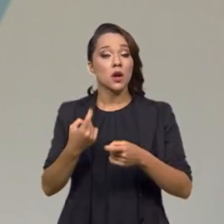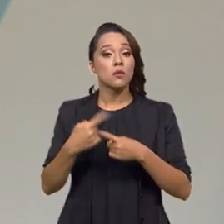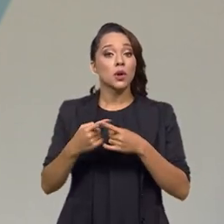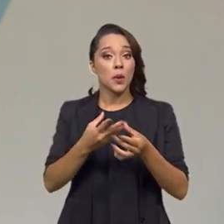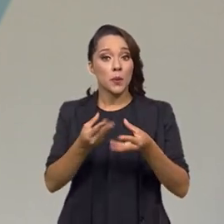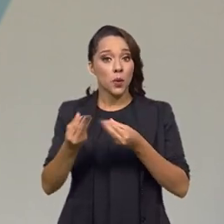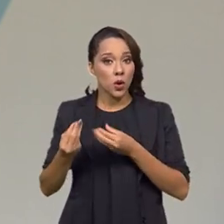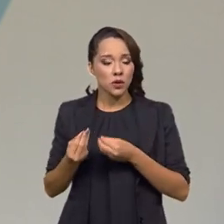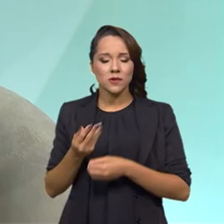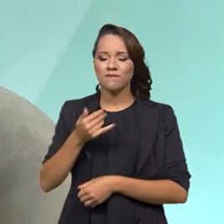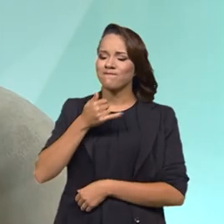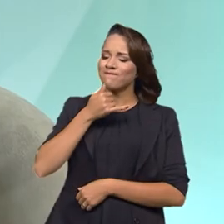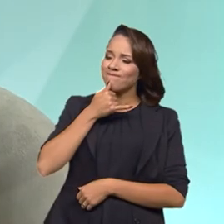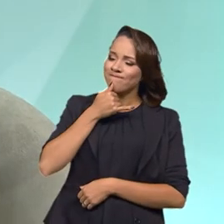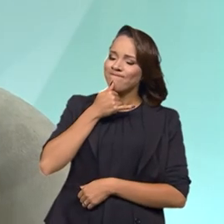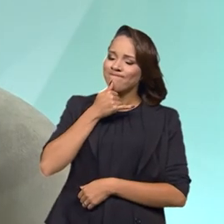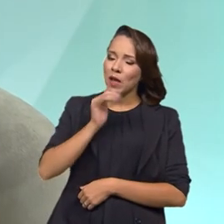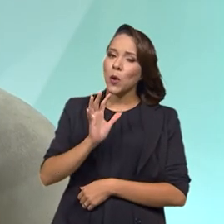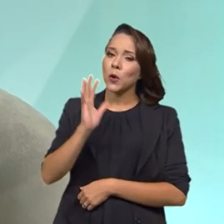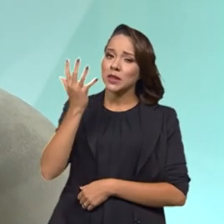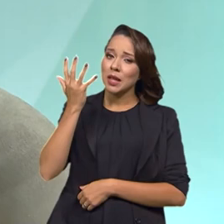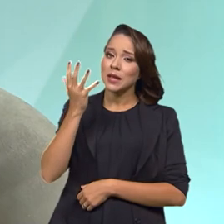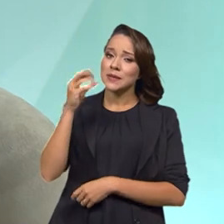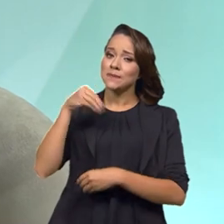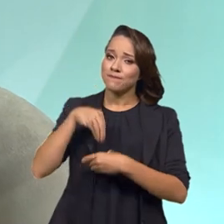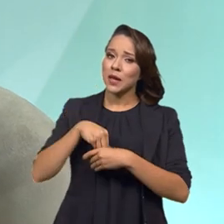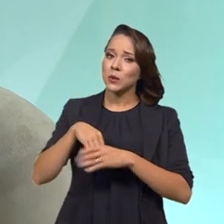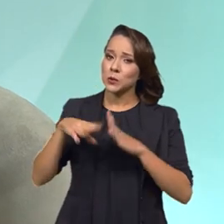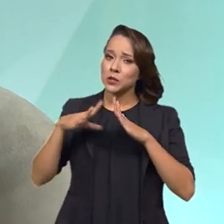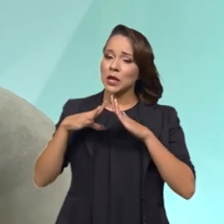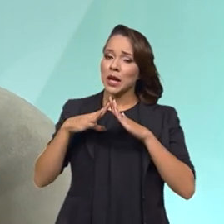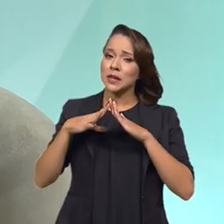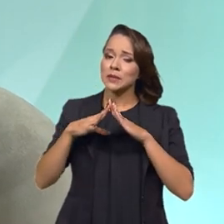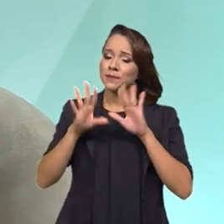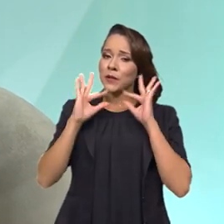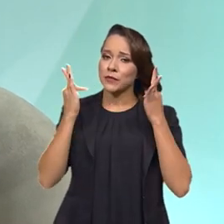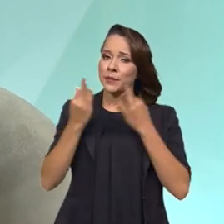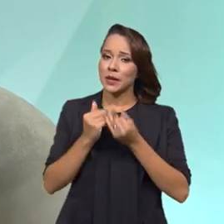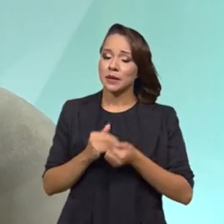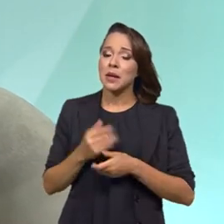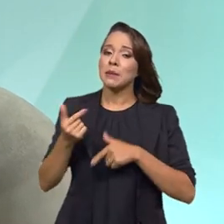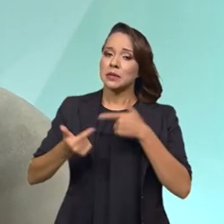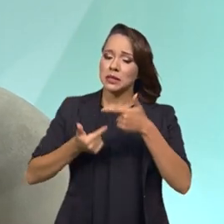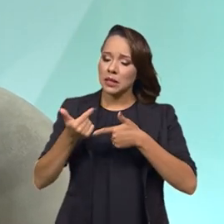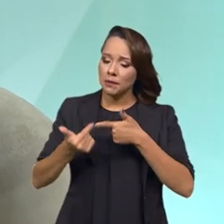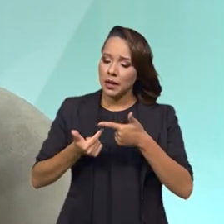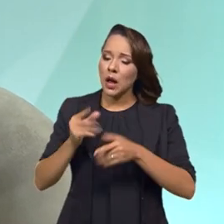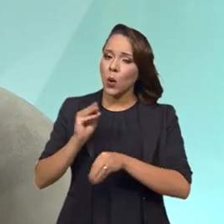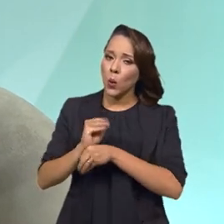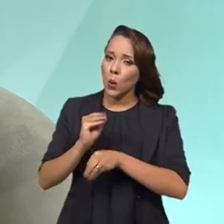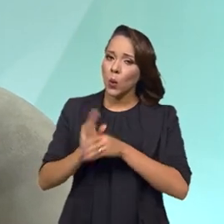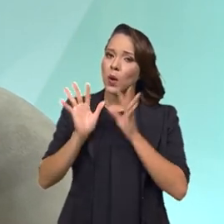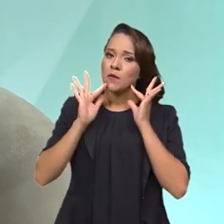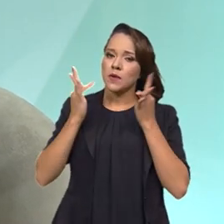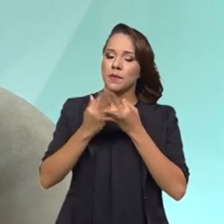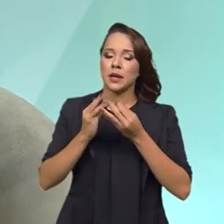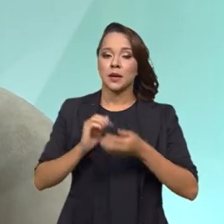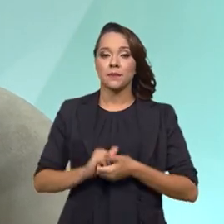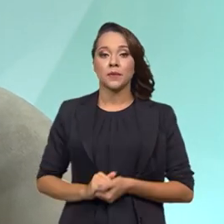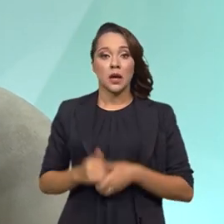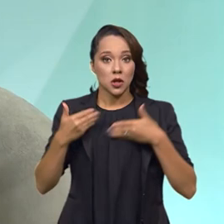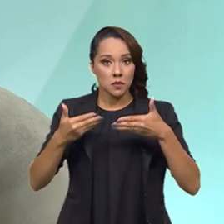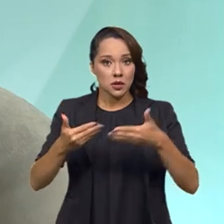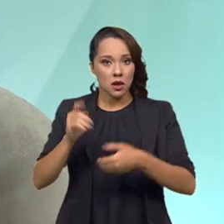a maioria, infelizmente, ocorre no seio familiar. Então, nós temos que trabalhar a família. E o Ministério é da